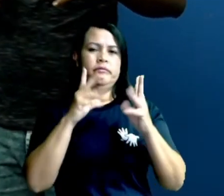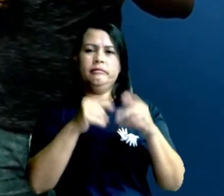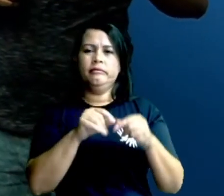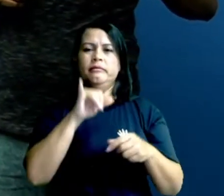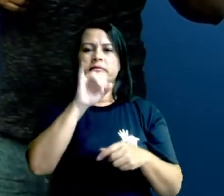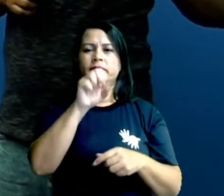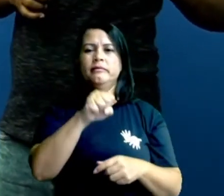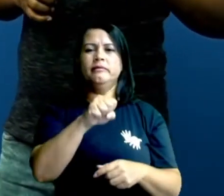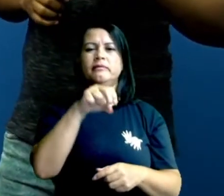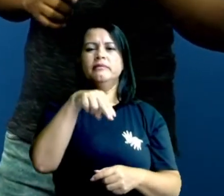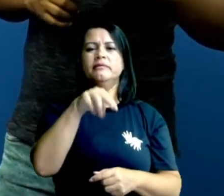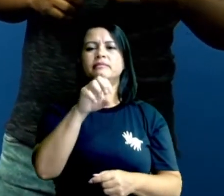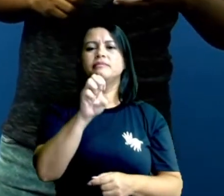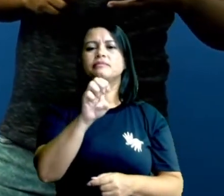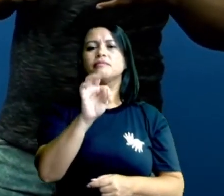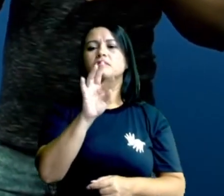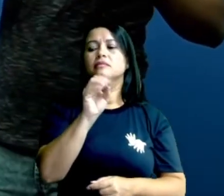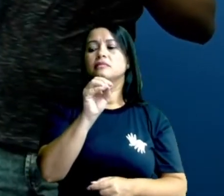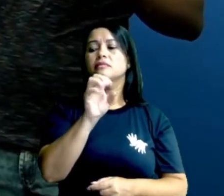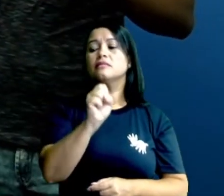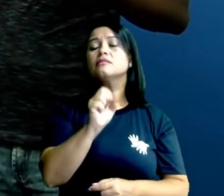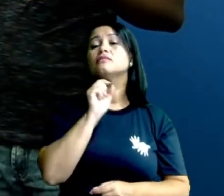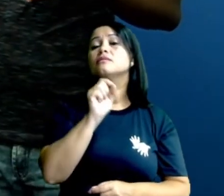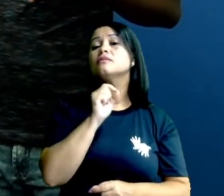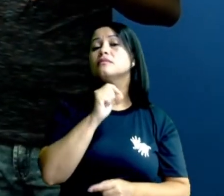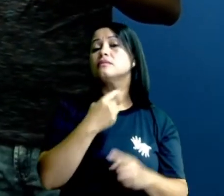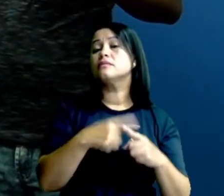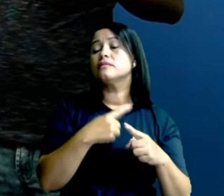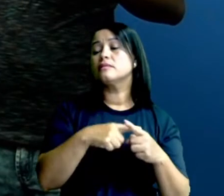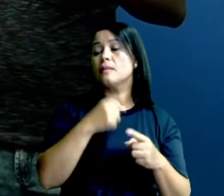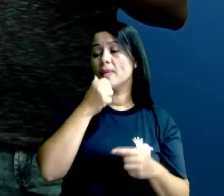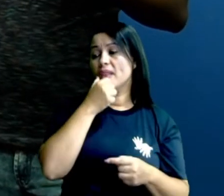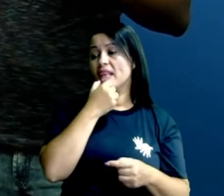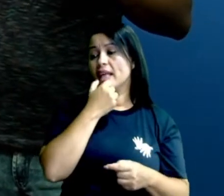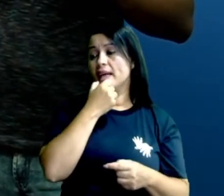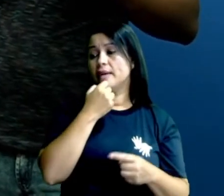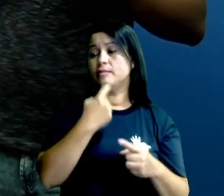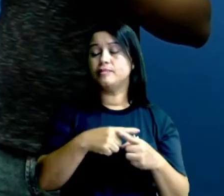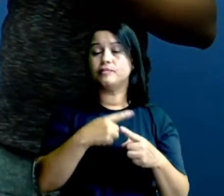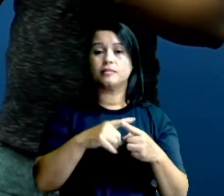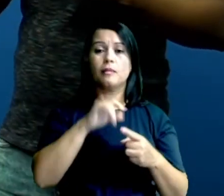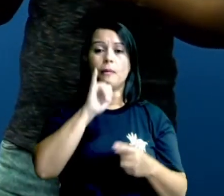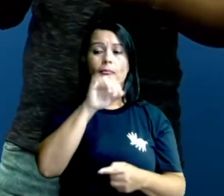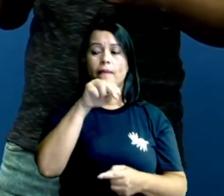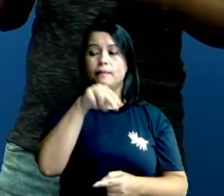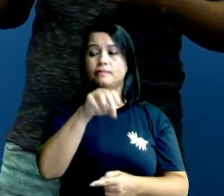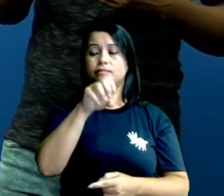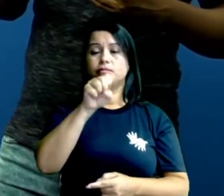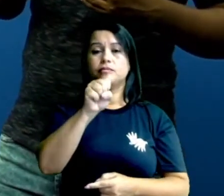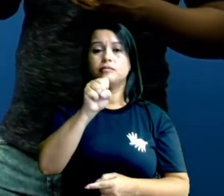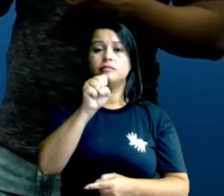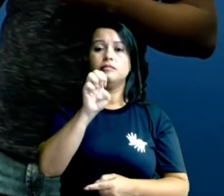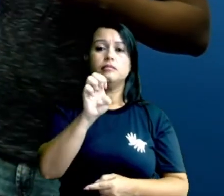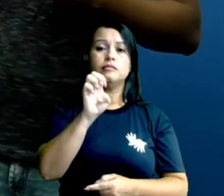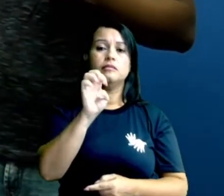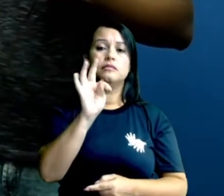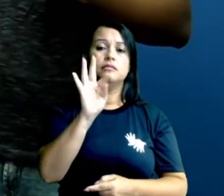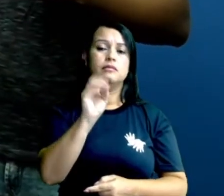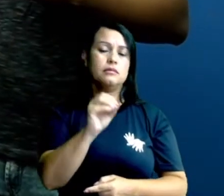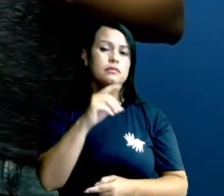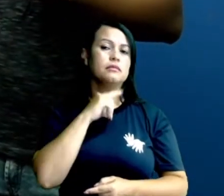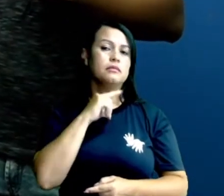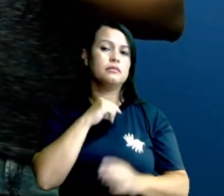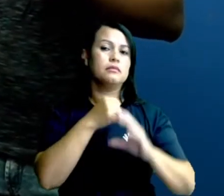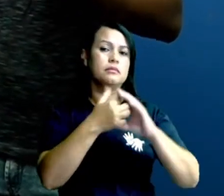insetos. Mas o que a gente define um inseto? Por que um inseto? Bem, um inseto tem algumas características, diferentes